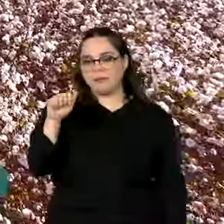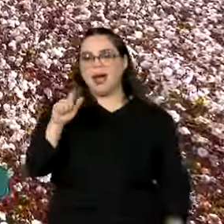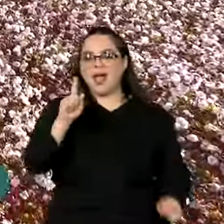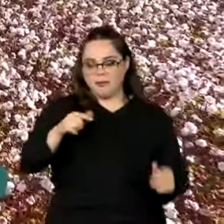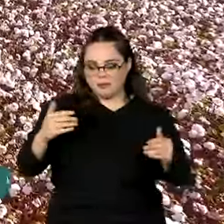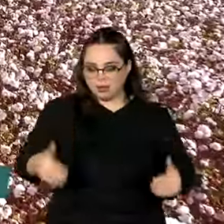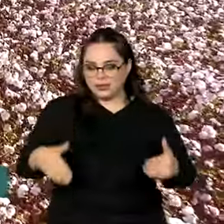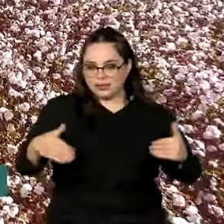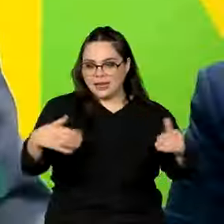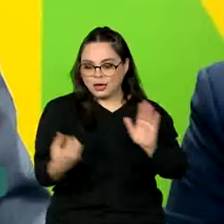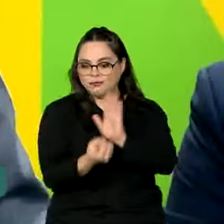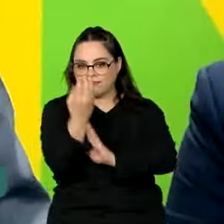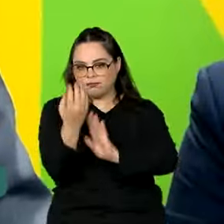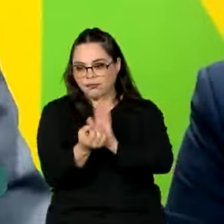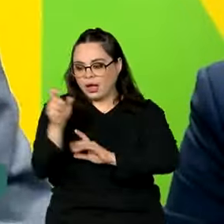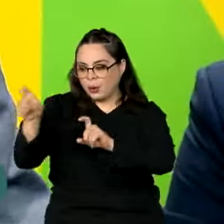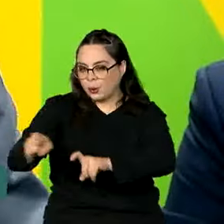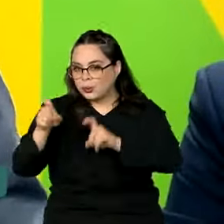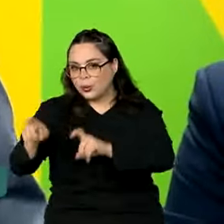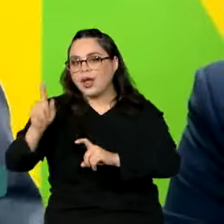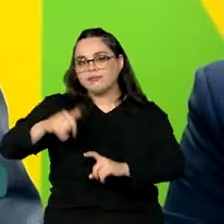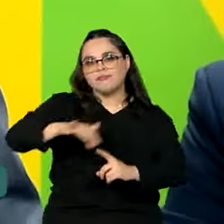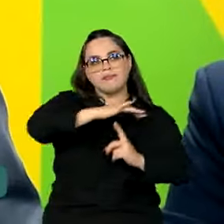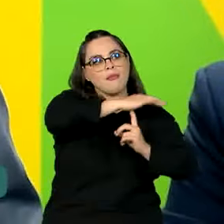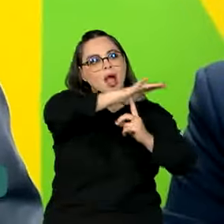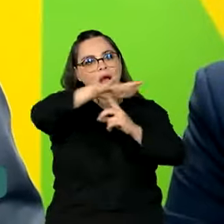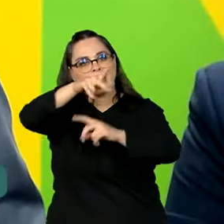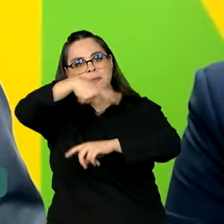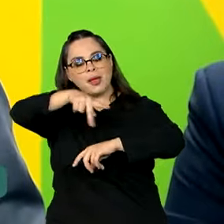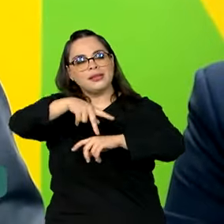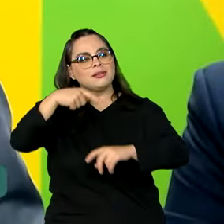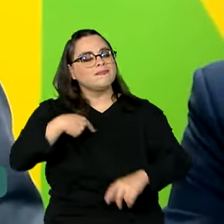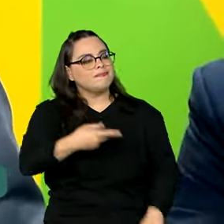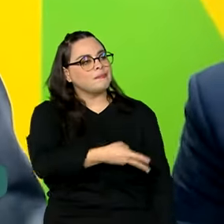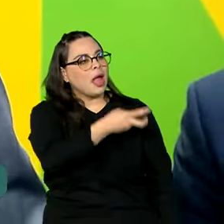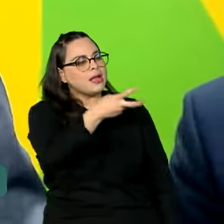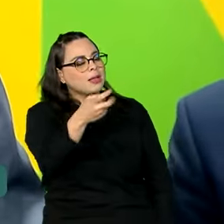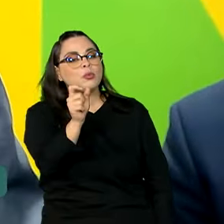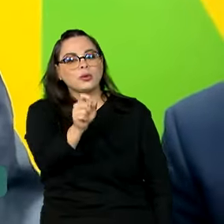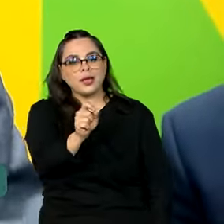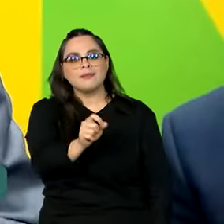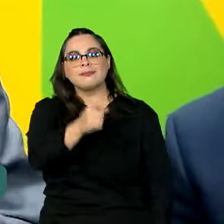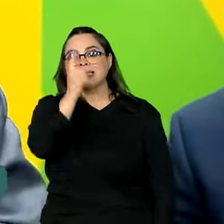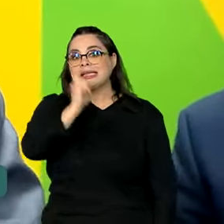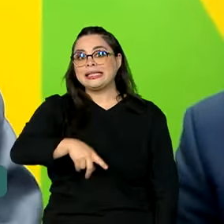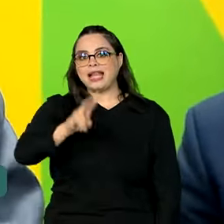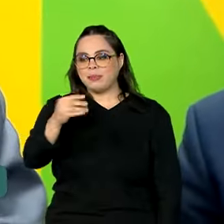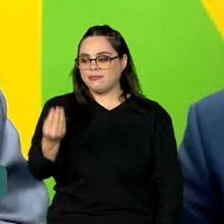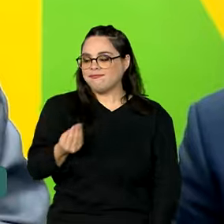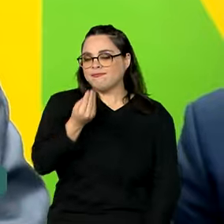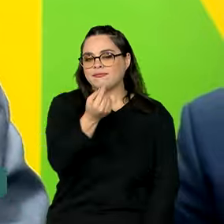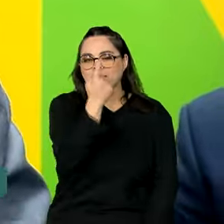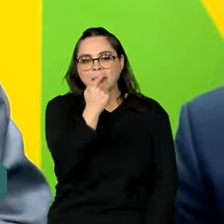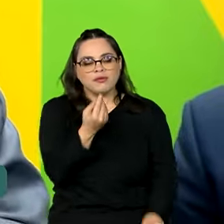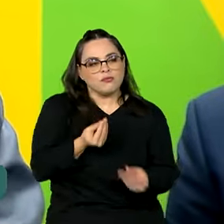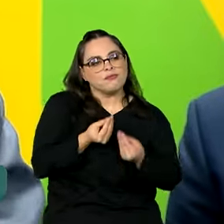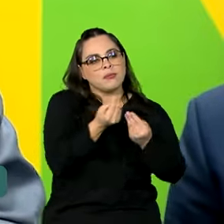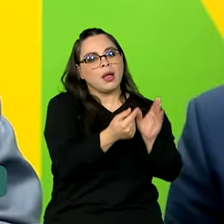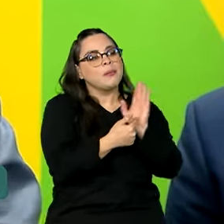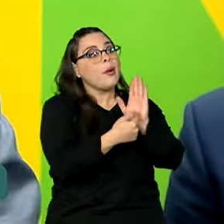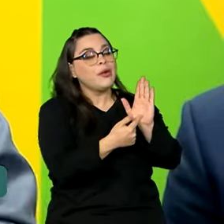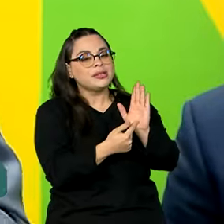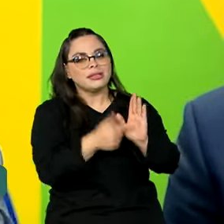feiras internacionais, a gente tem tido um perfil, acho que isso é muito importante a gente ressaltar, um perfil de levar pequenos produtores,